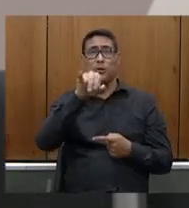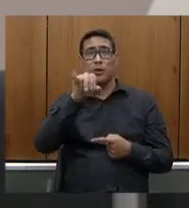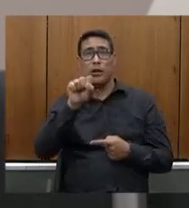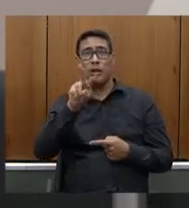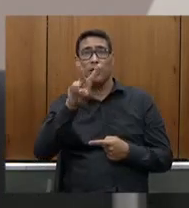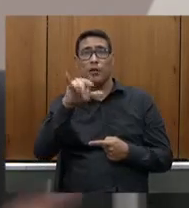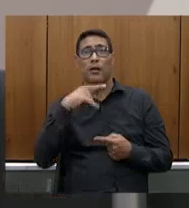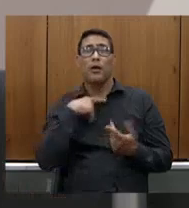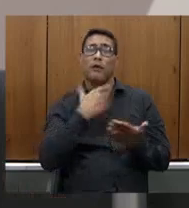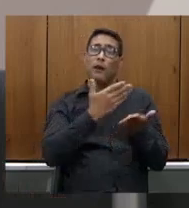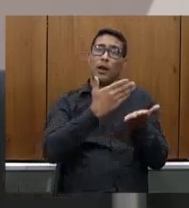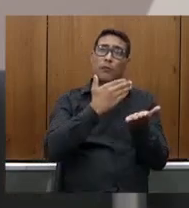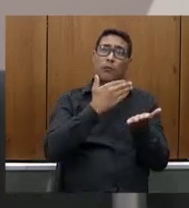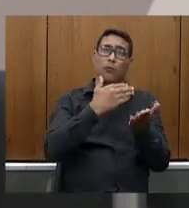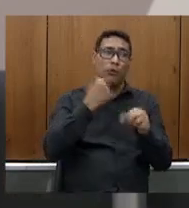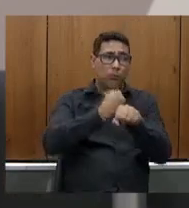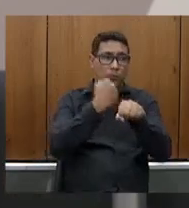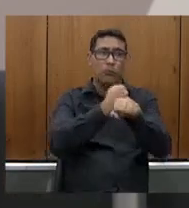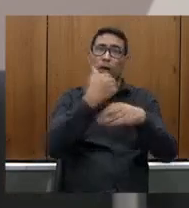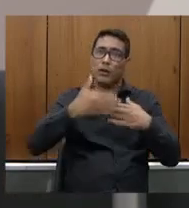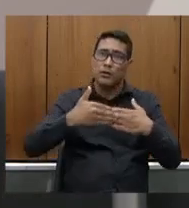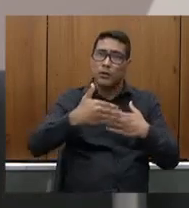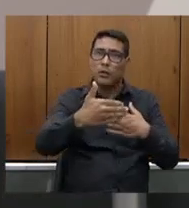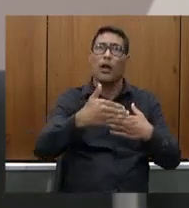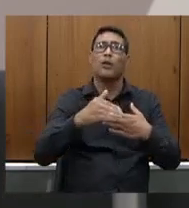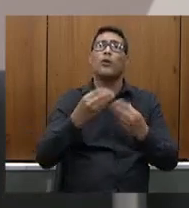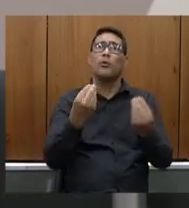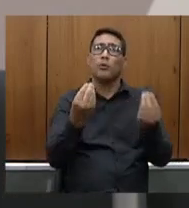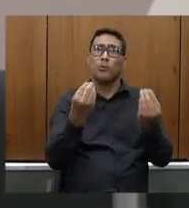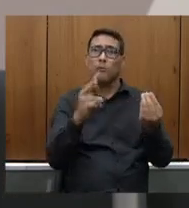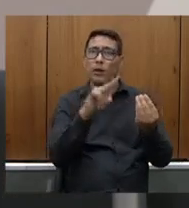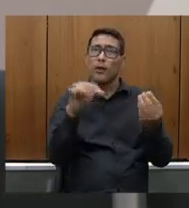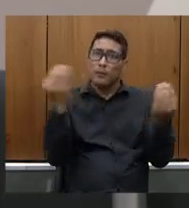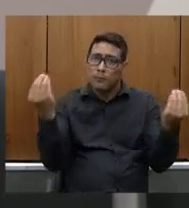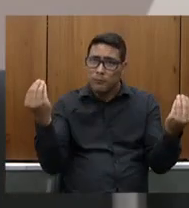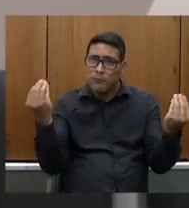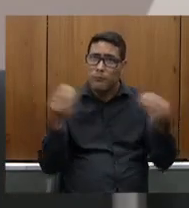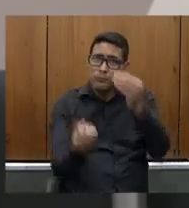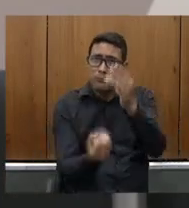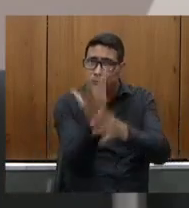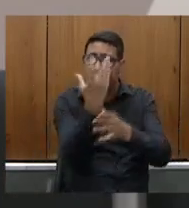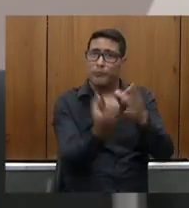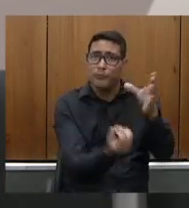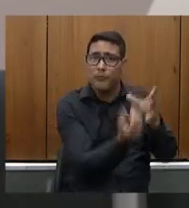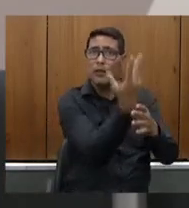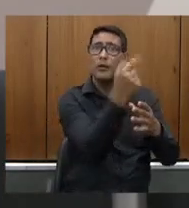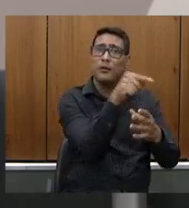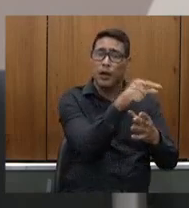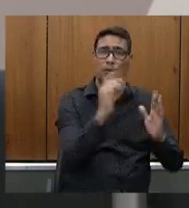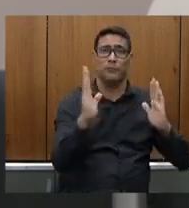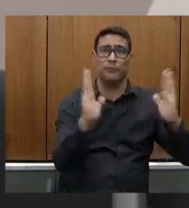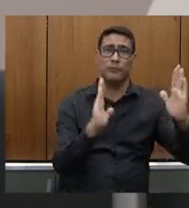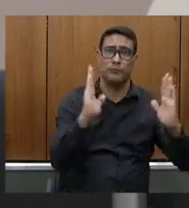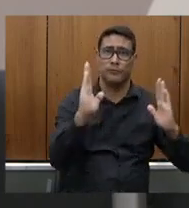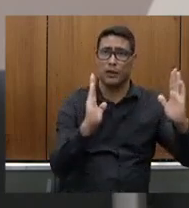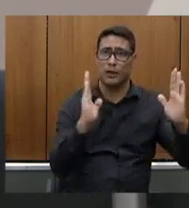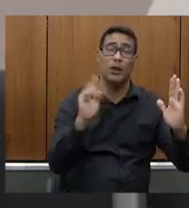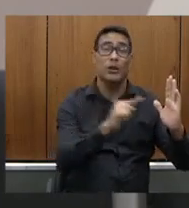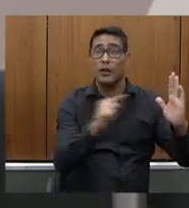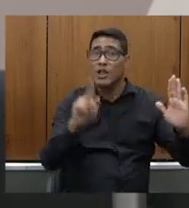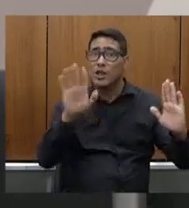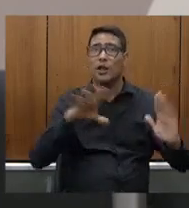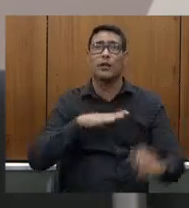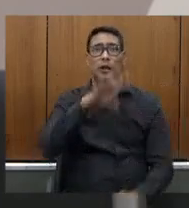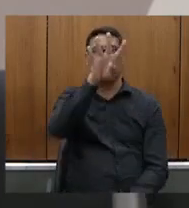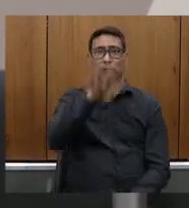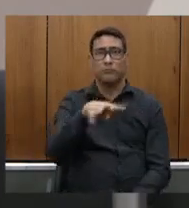obras mais adiantadas como será essa implantação dos hospitais regionais o período e se já existe cronograma de